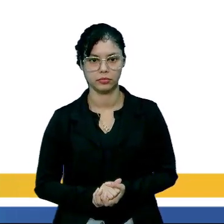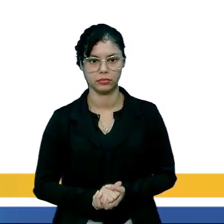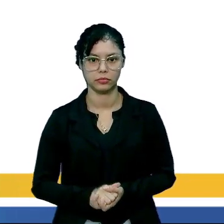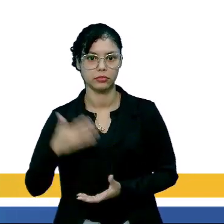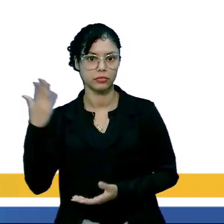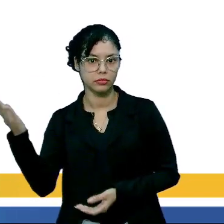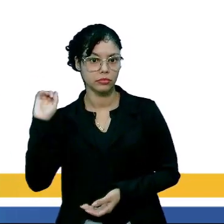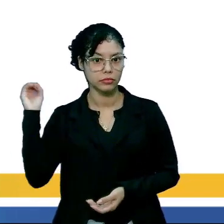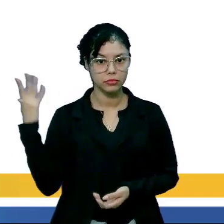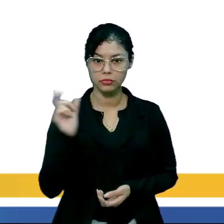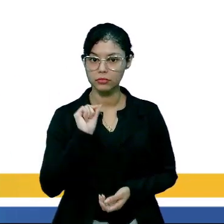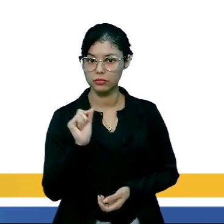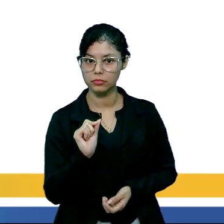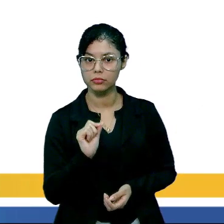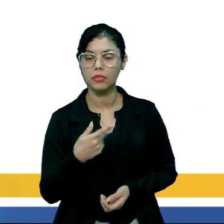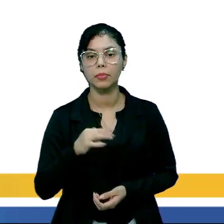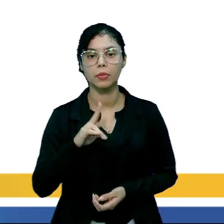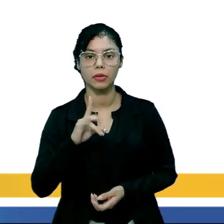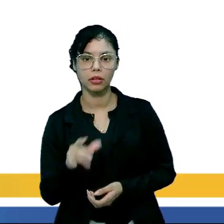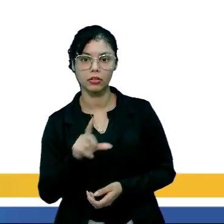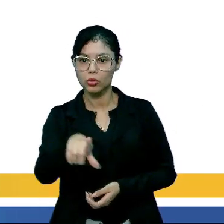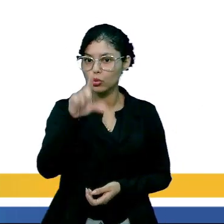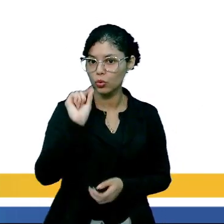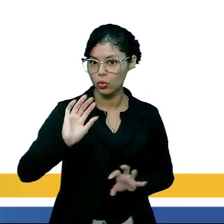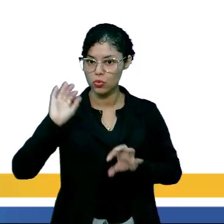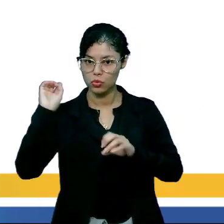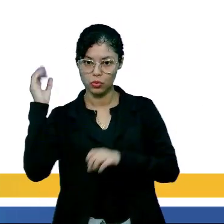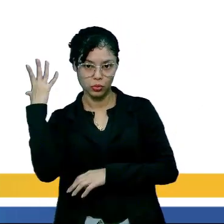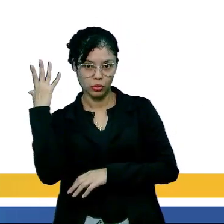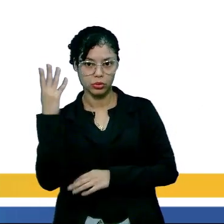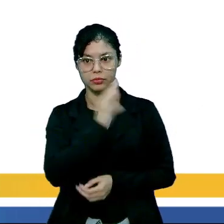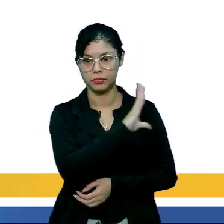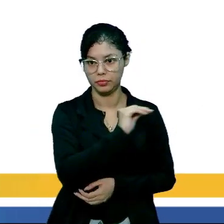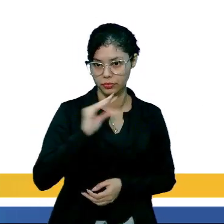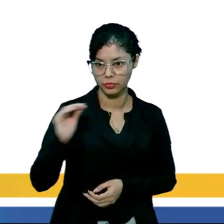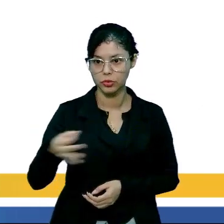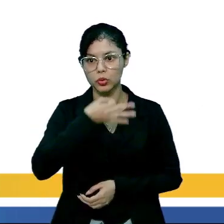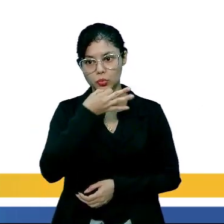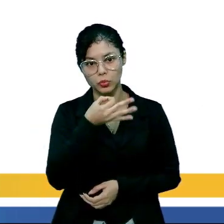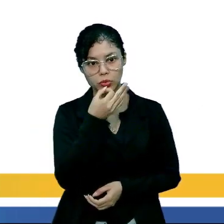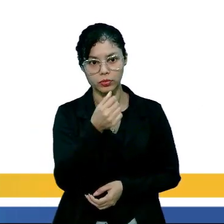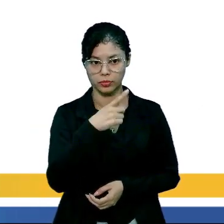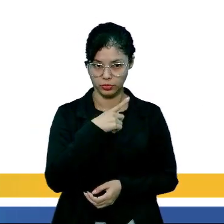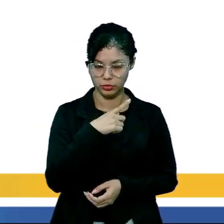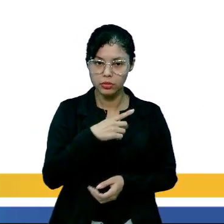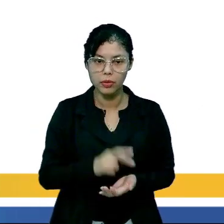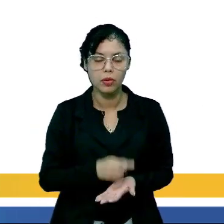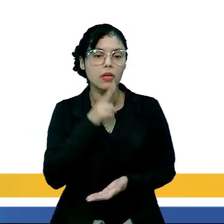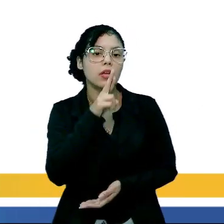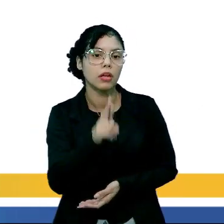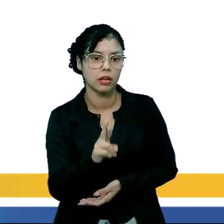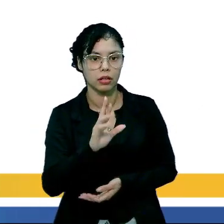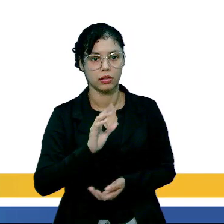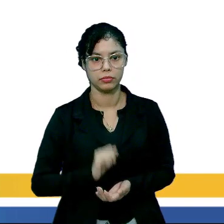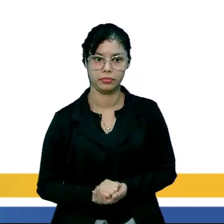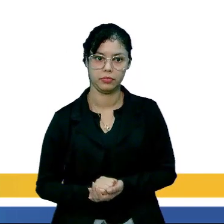Dessa forma, a probabilidade de escolher, ao acaso, um adolescente que opinou